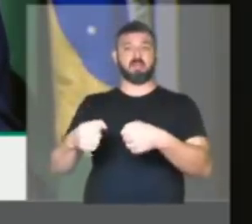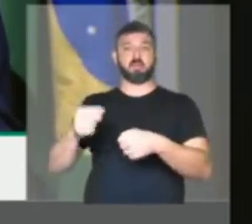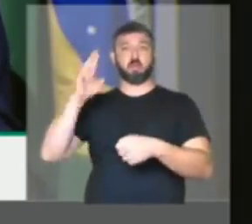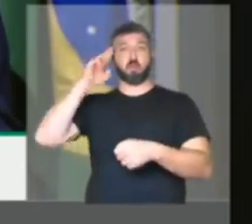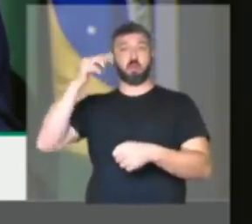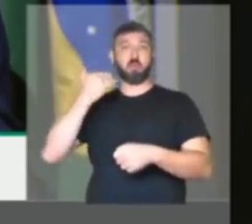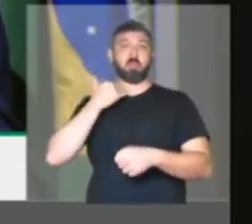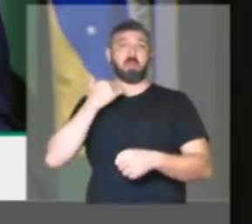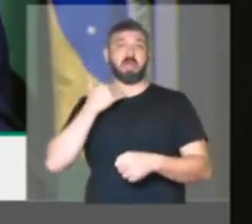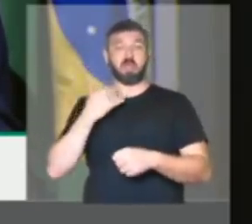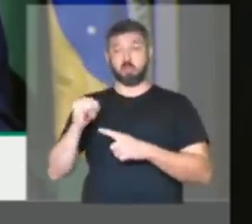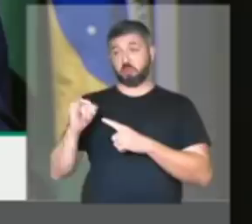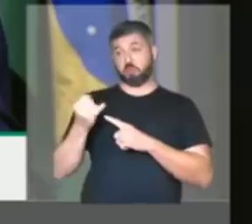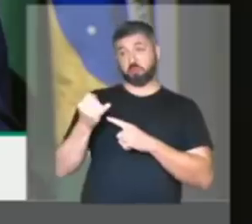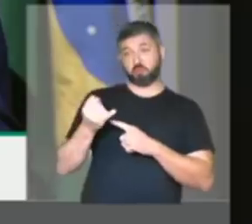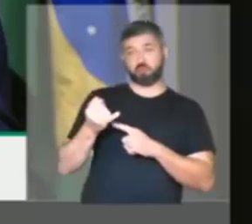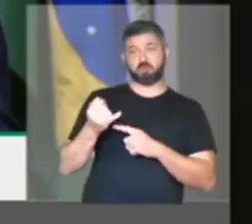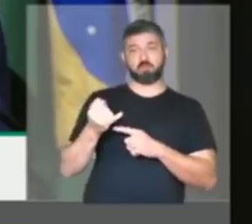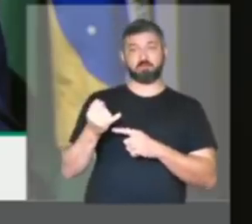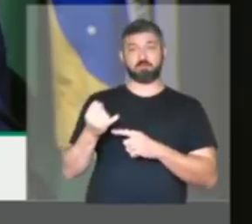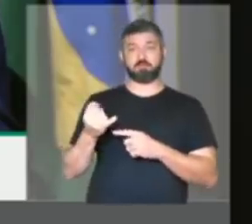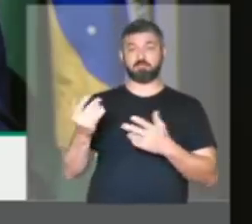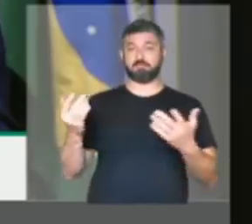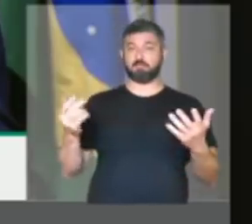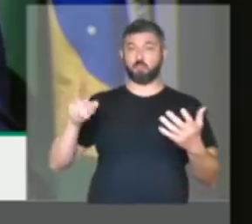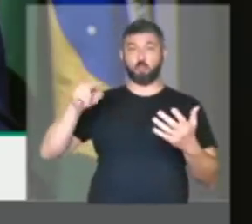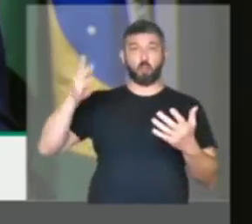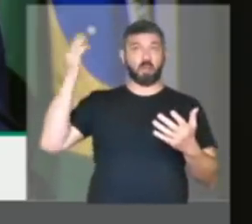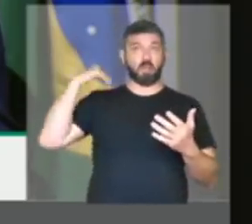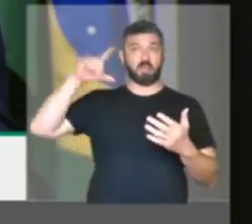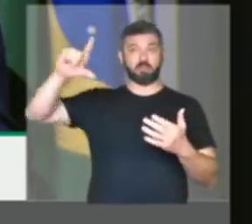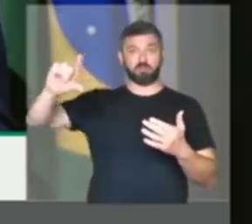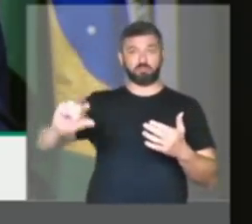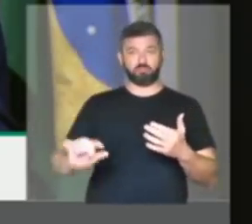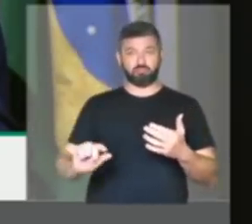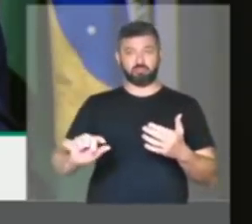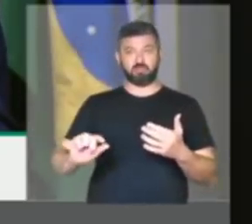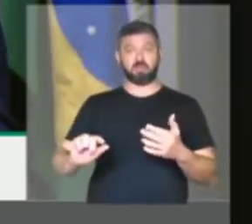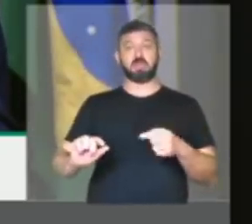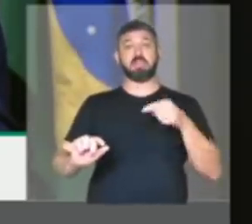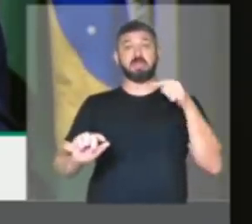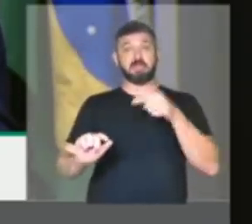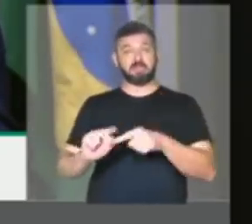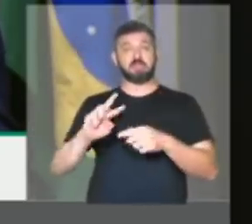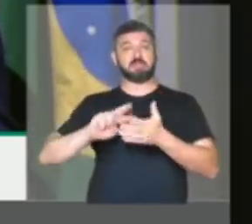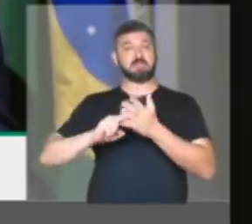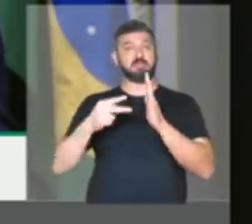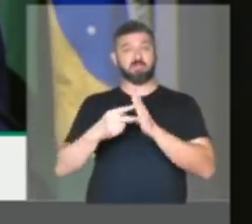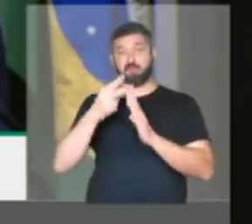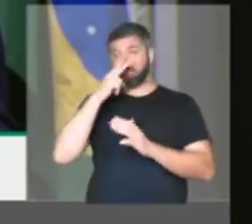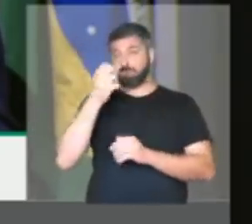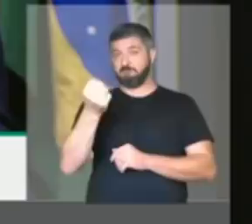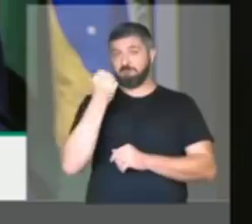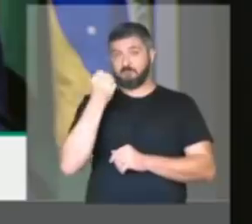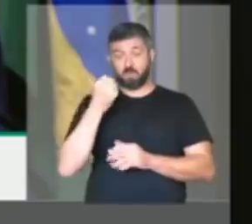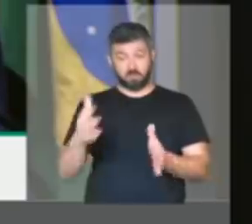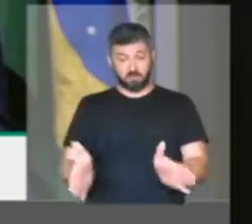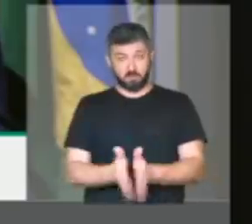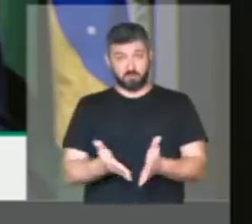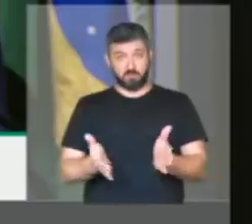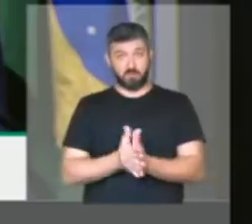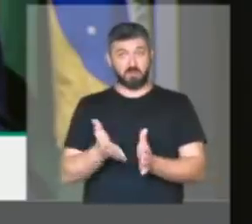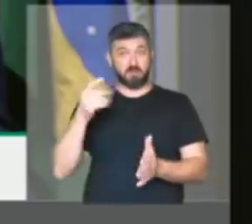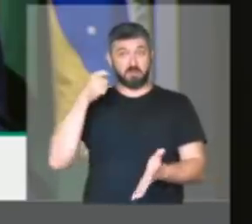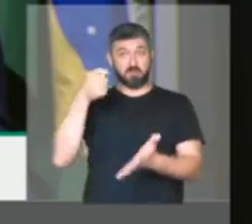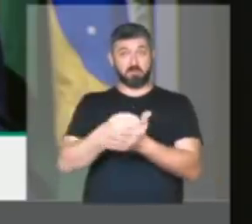banqueiros. Os juros nunca foram tão baixos e isso tem um significado muito grande. Os mais pobres